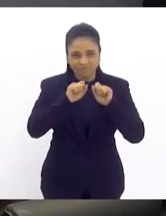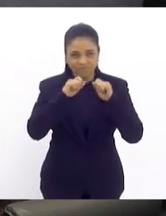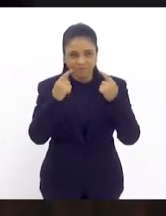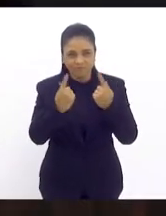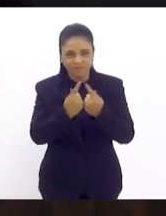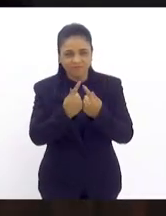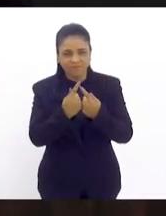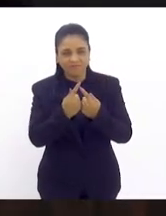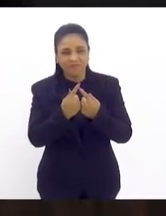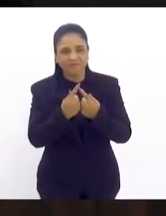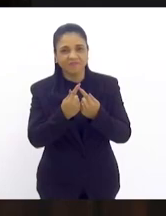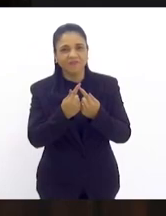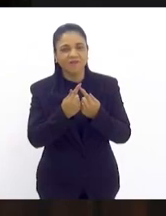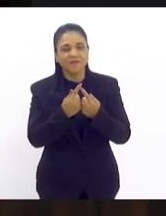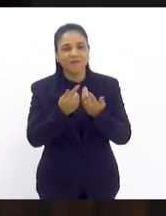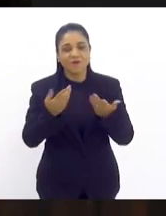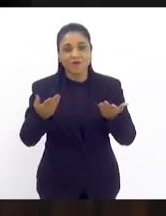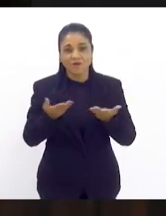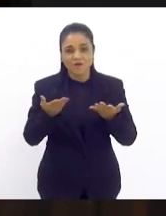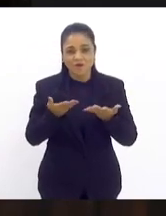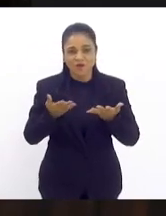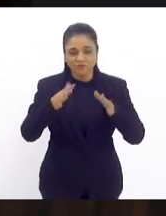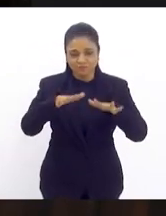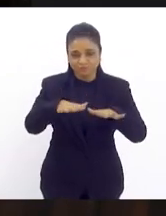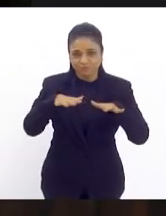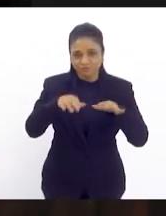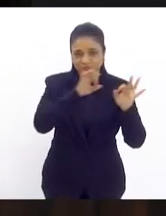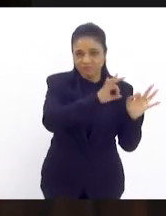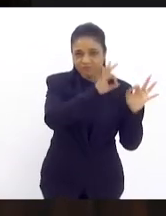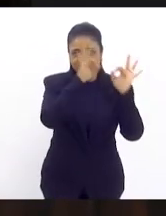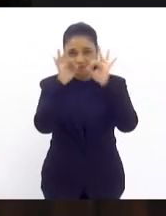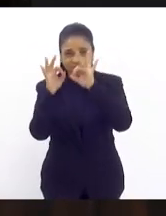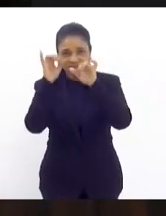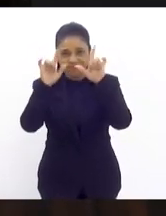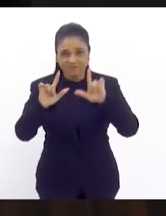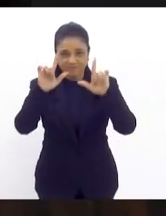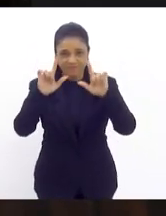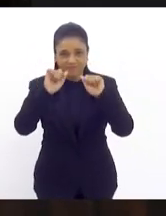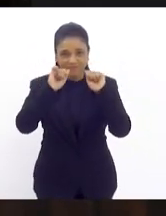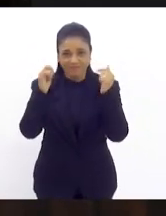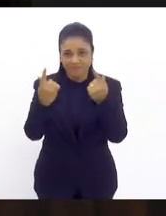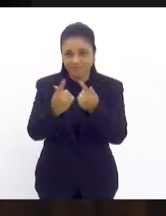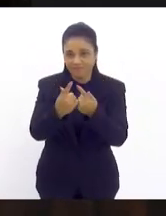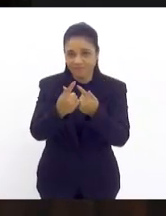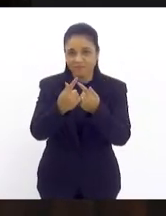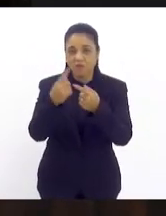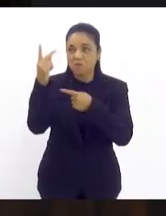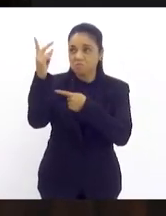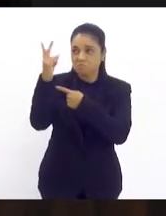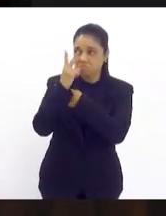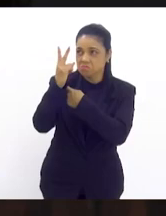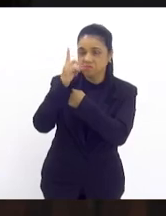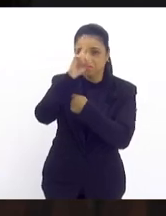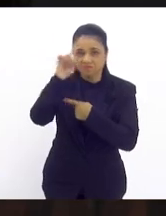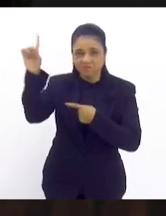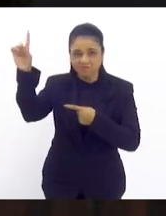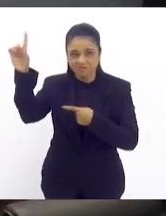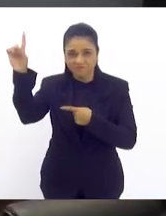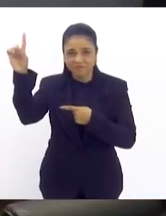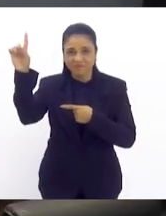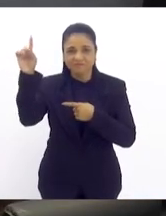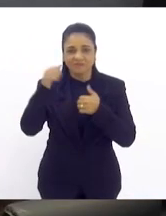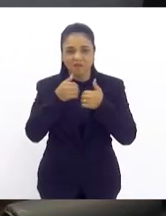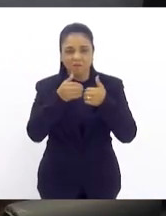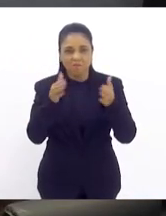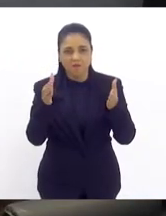aos que estão aqui nos assistindo pela TV Alerj, sobre a proteção de Deus, declara aberta. Fala aí,